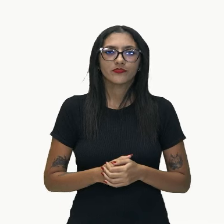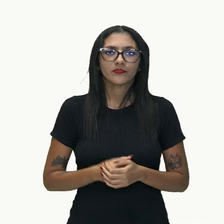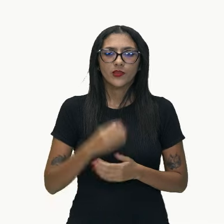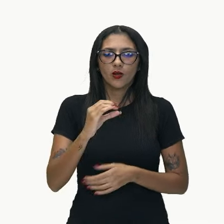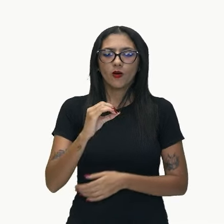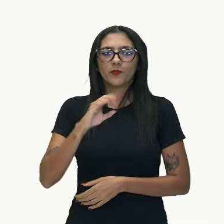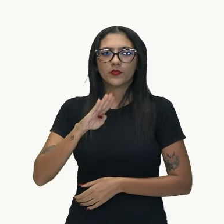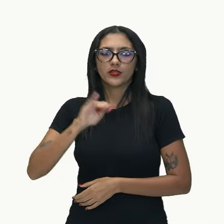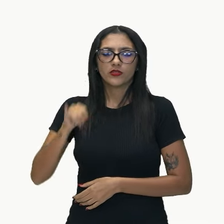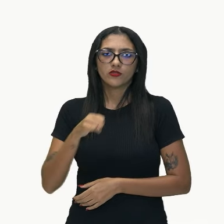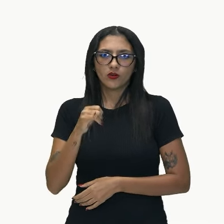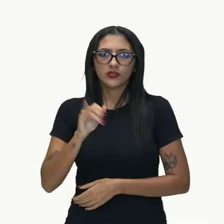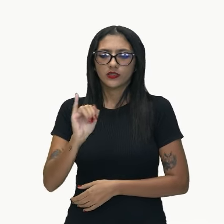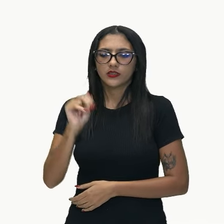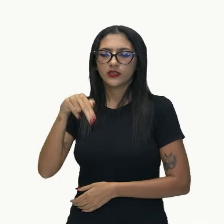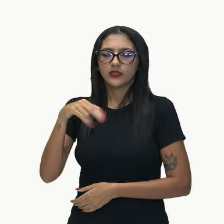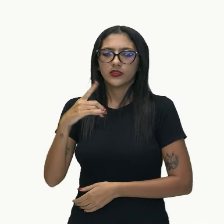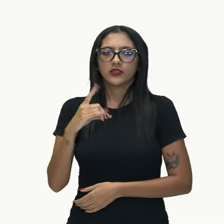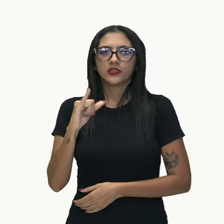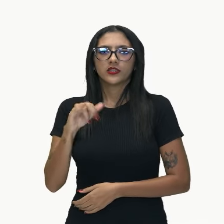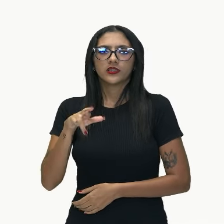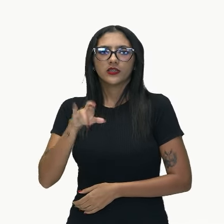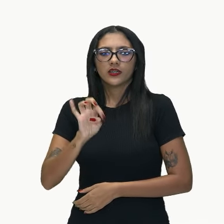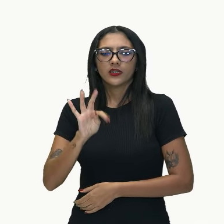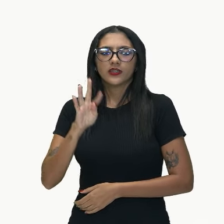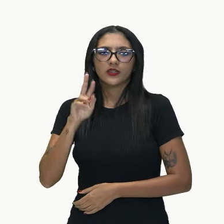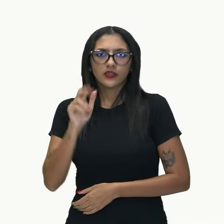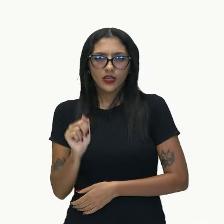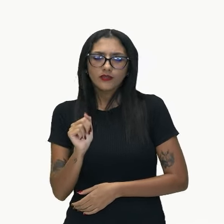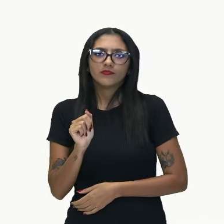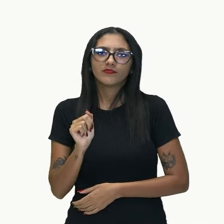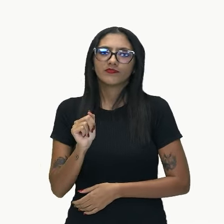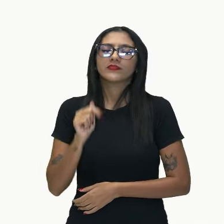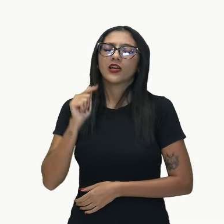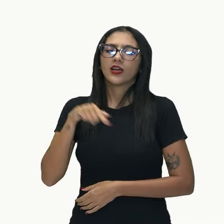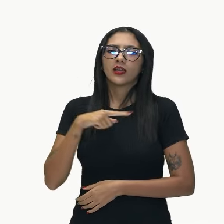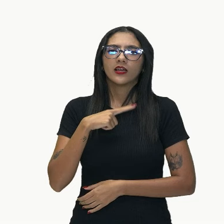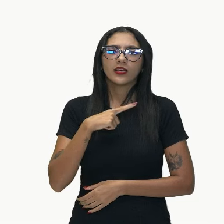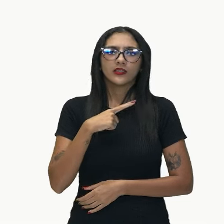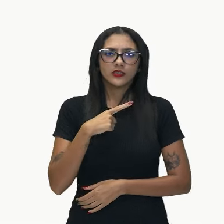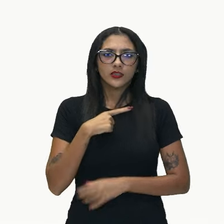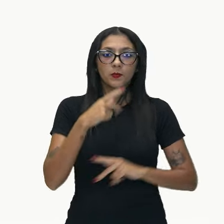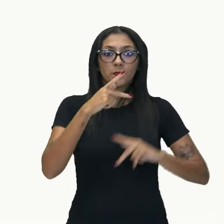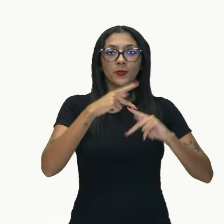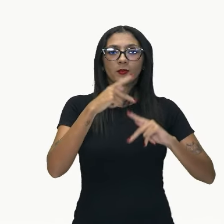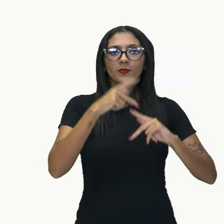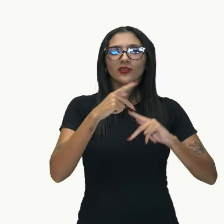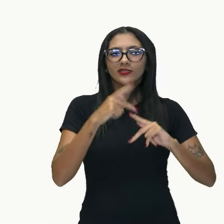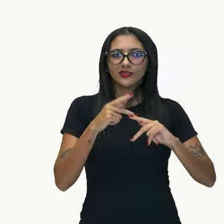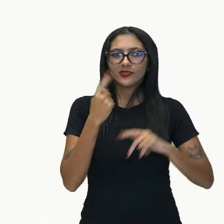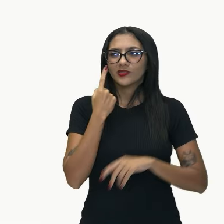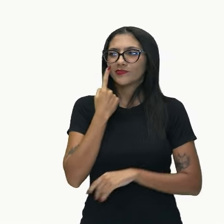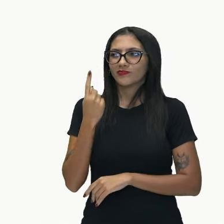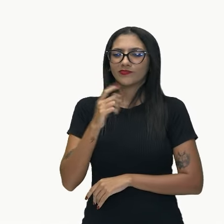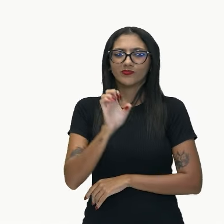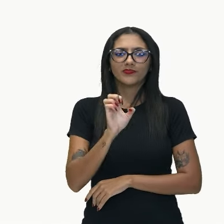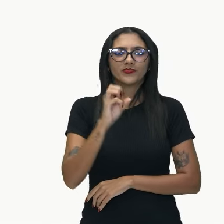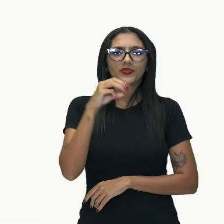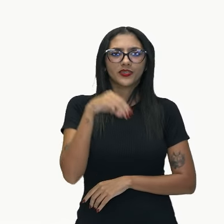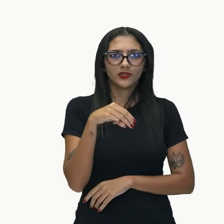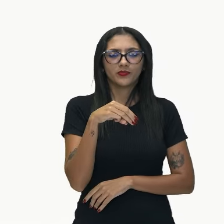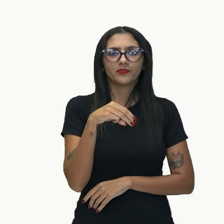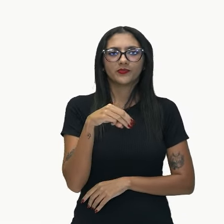função de complemento do verbo da oração principal e tem a preposiçãozinha envolvida aqui, tá?